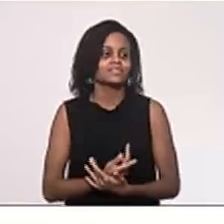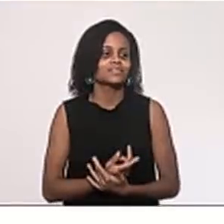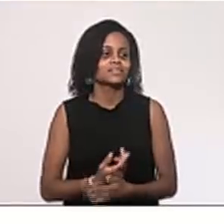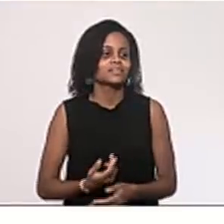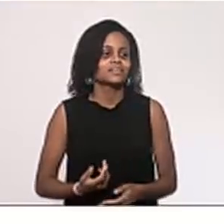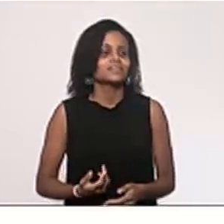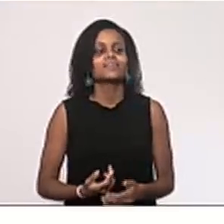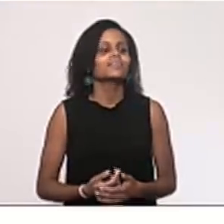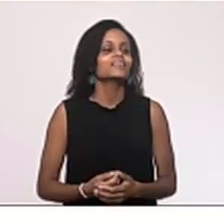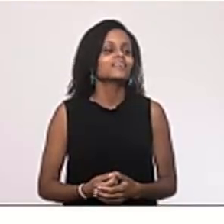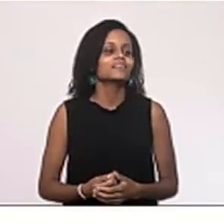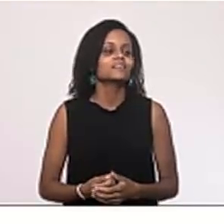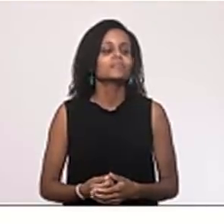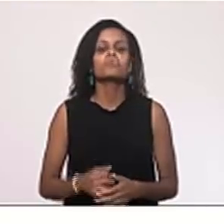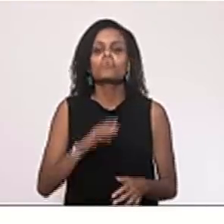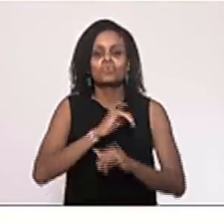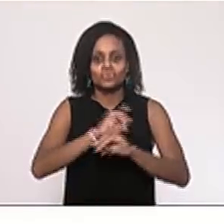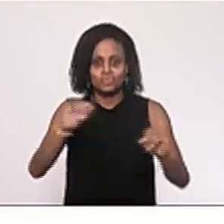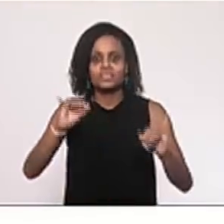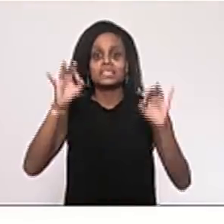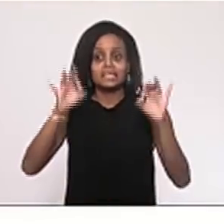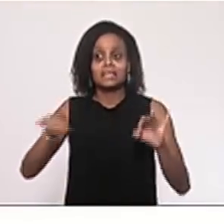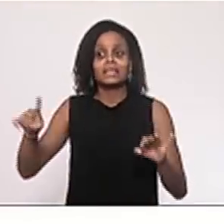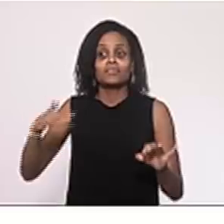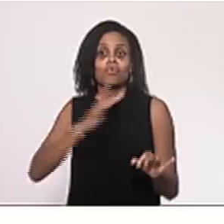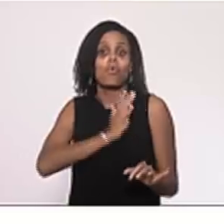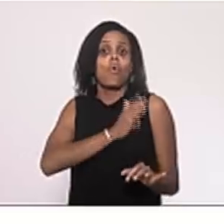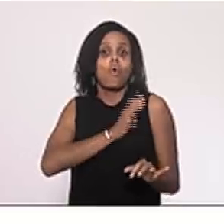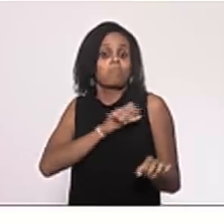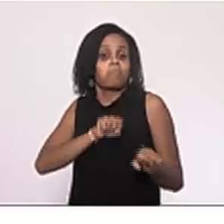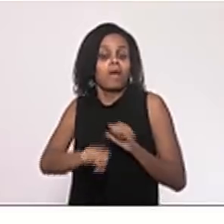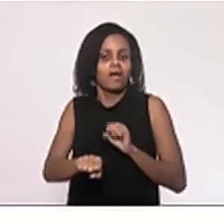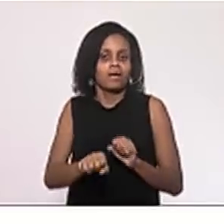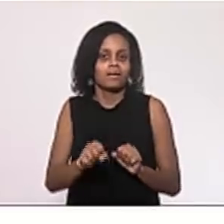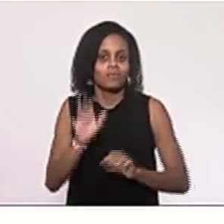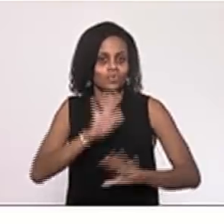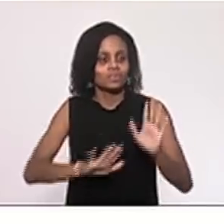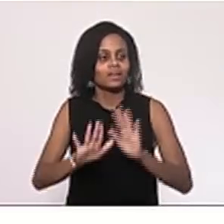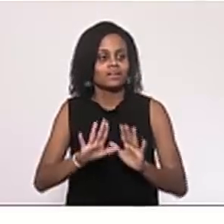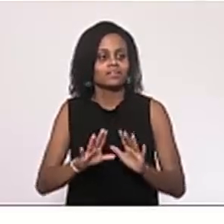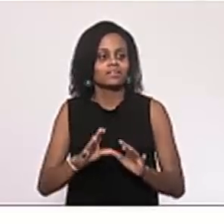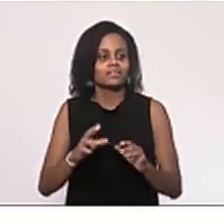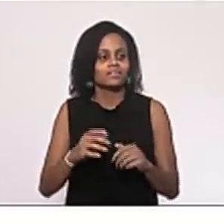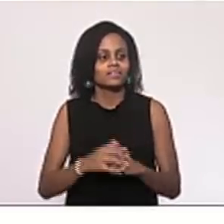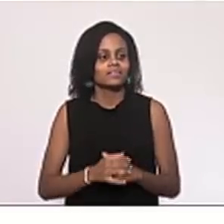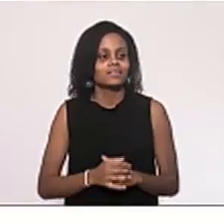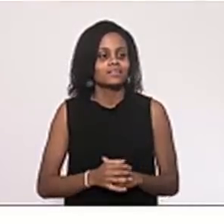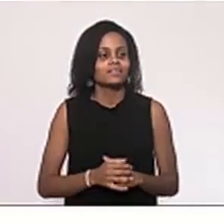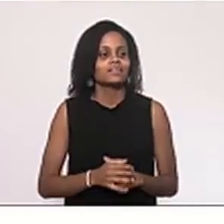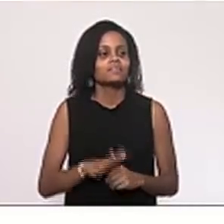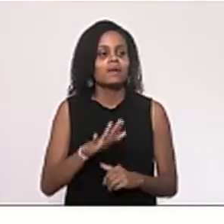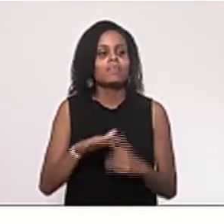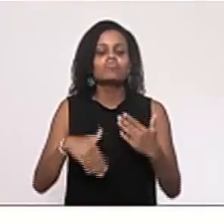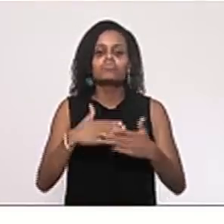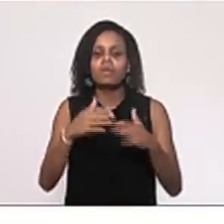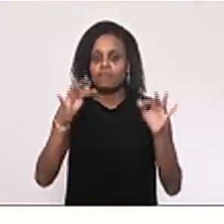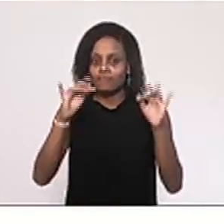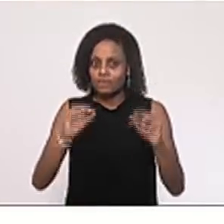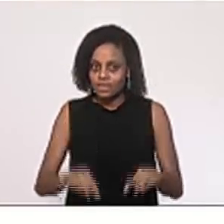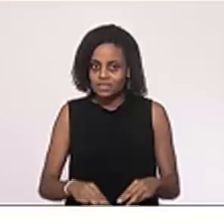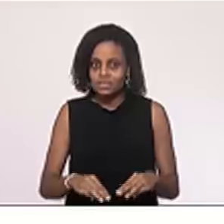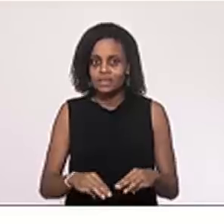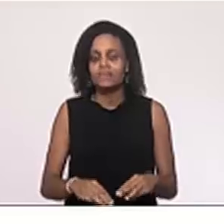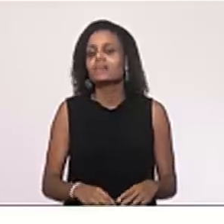essa, eu tenho certeza que eles estão morrendo. Vão infartar, deputado. Esse tipo de notícia tem que ser dada aos poucos. Mas, para finalizar, deputado Chico